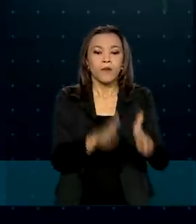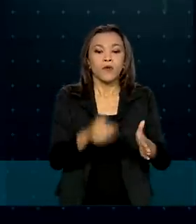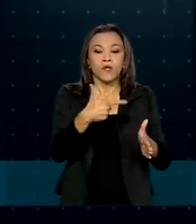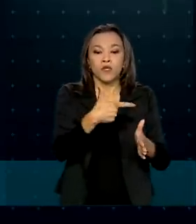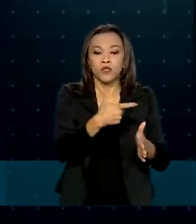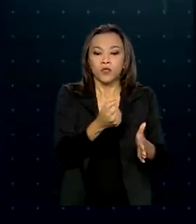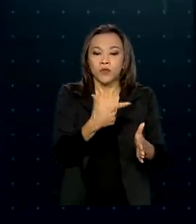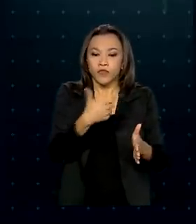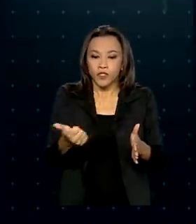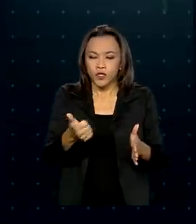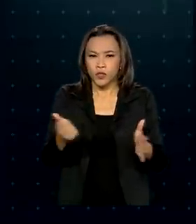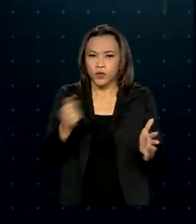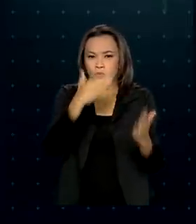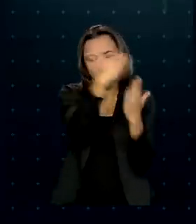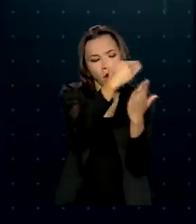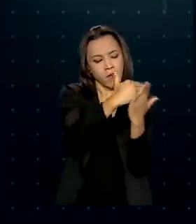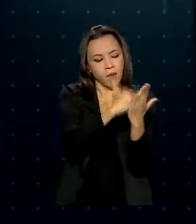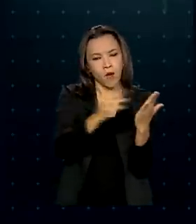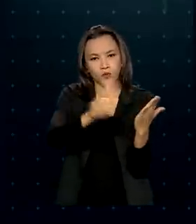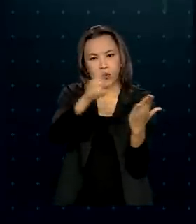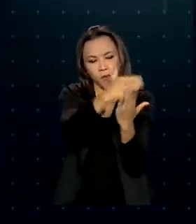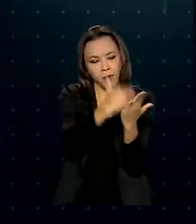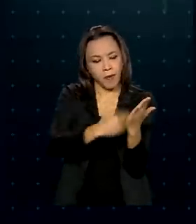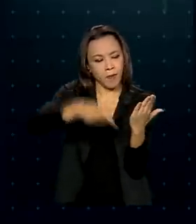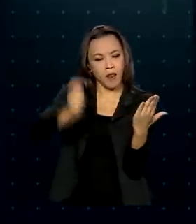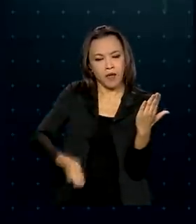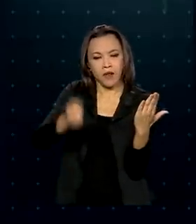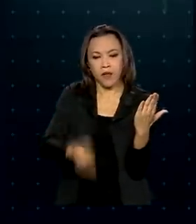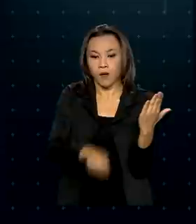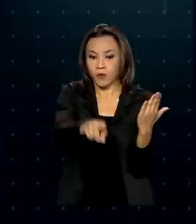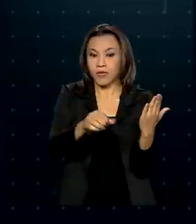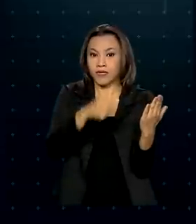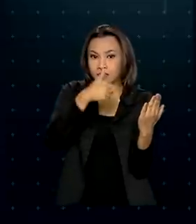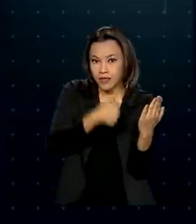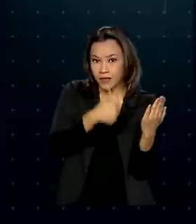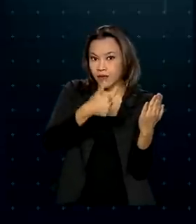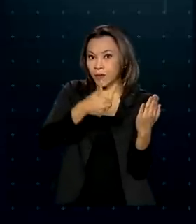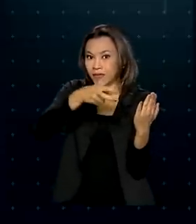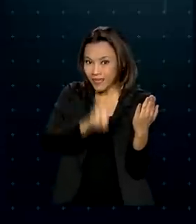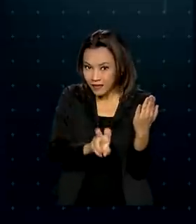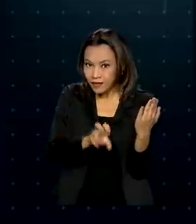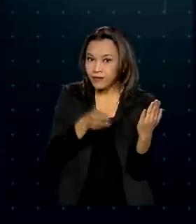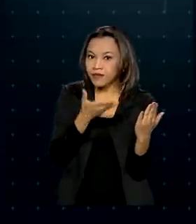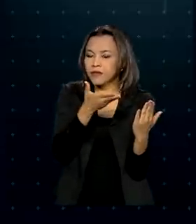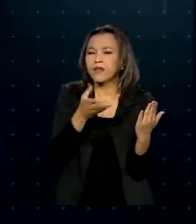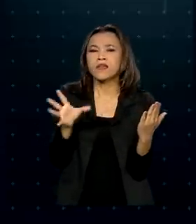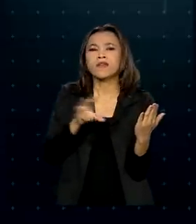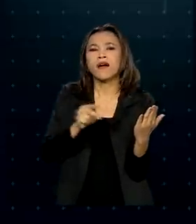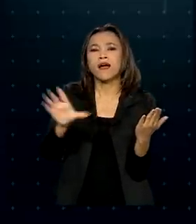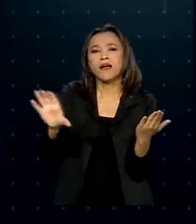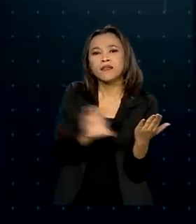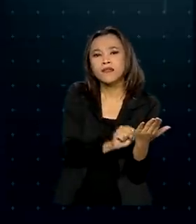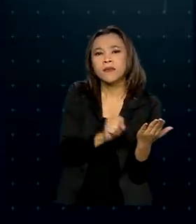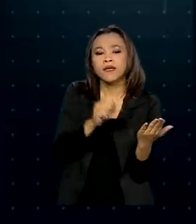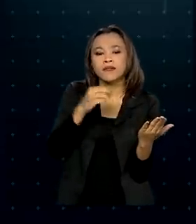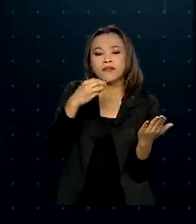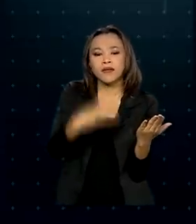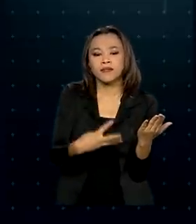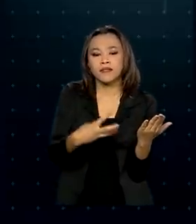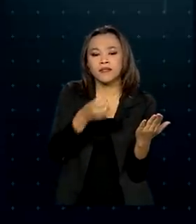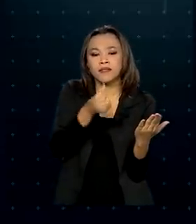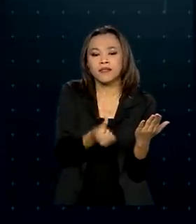estão na lista de leilões e projetos do PPI, 115 ativos, que devem receber R$ 367